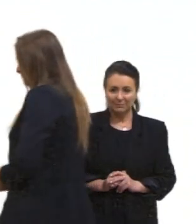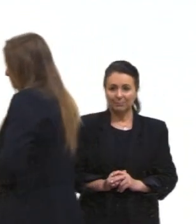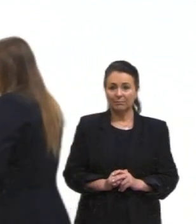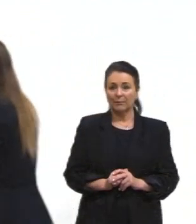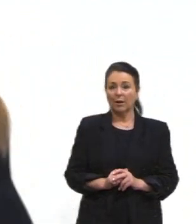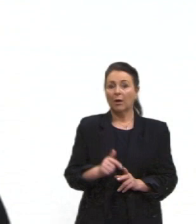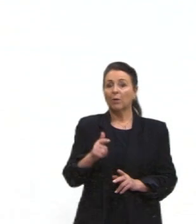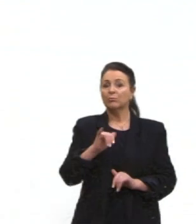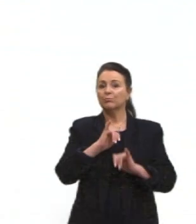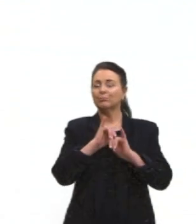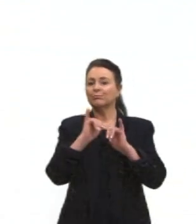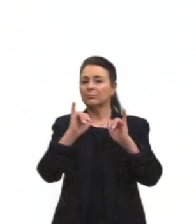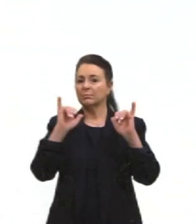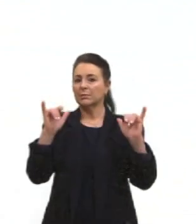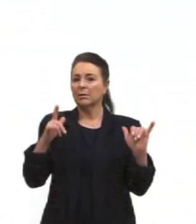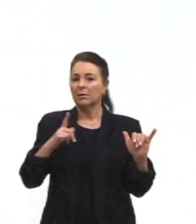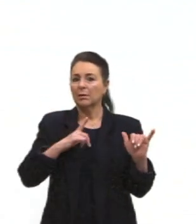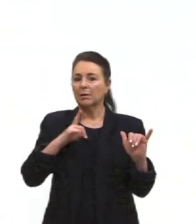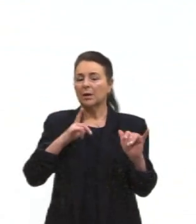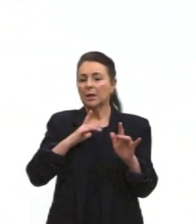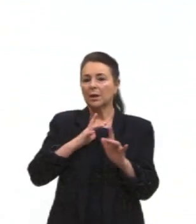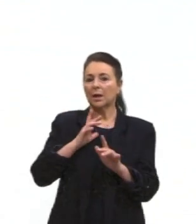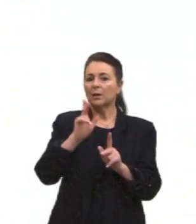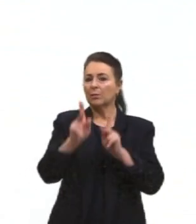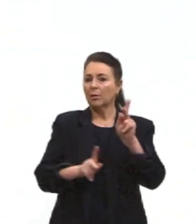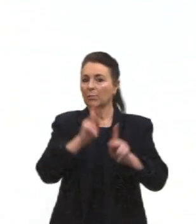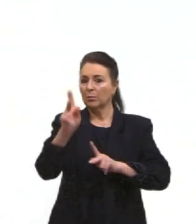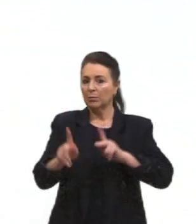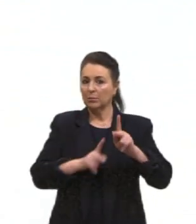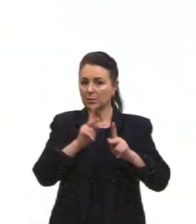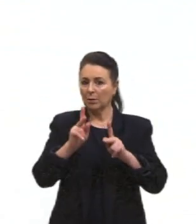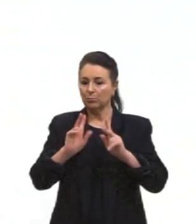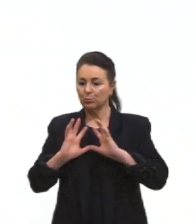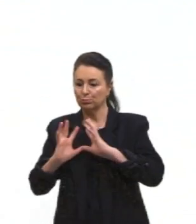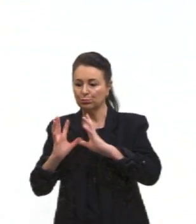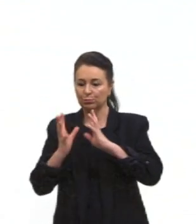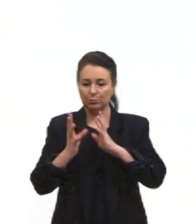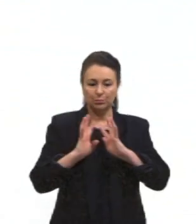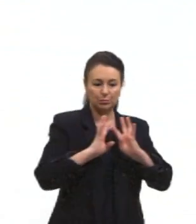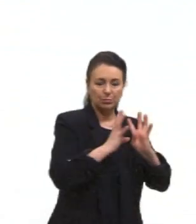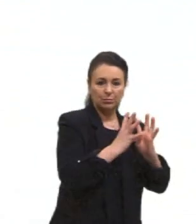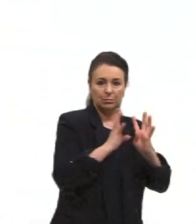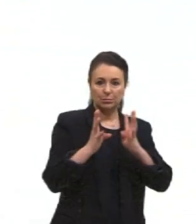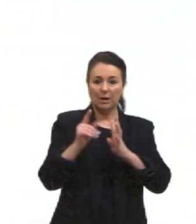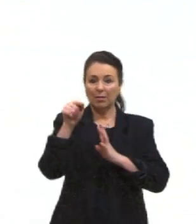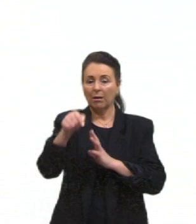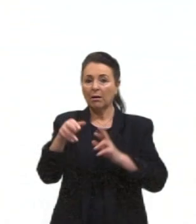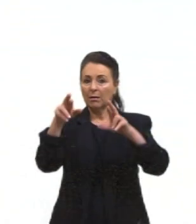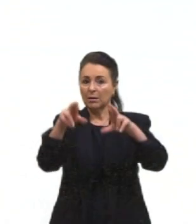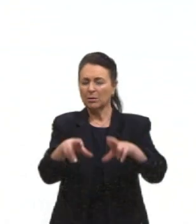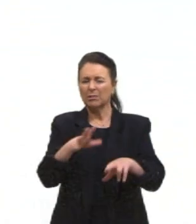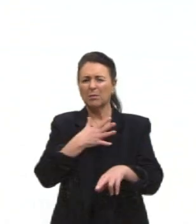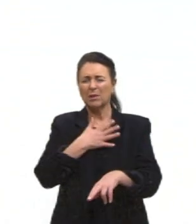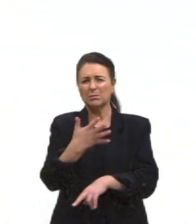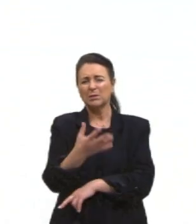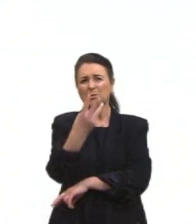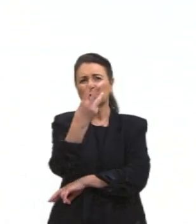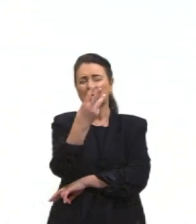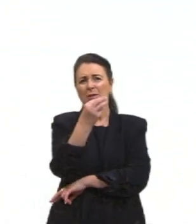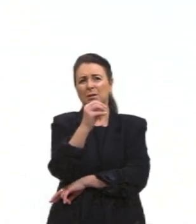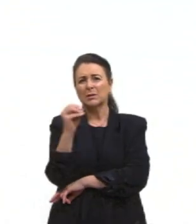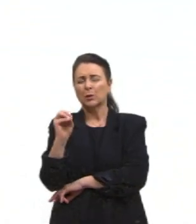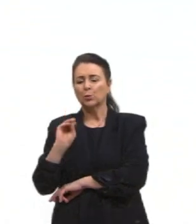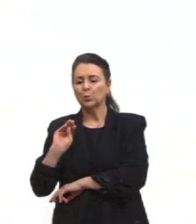vai ser direcionado à grande população, à grande massa, tá. Hoje nós temos ali nessa região cerca de 300 milhões de